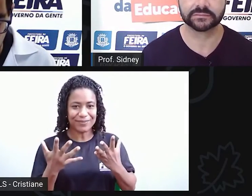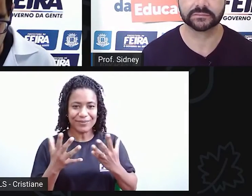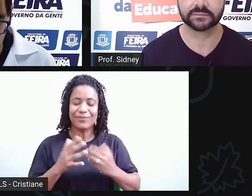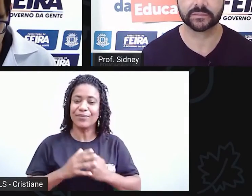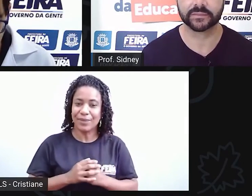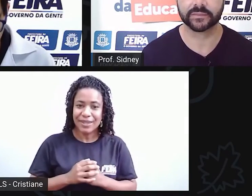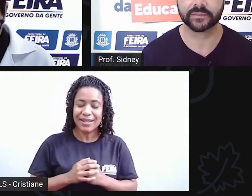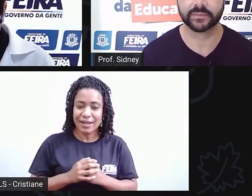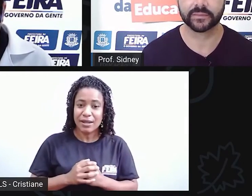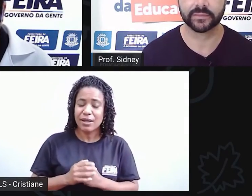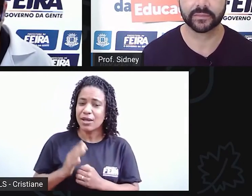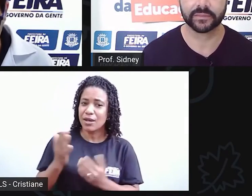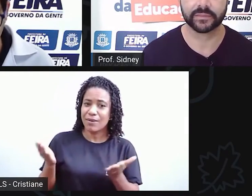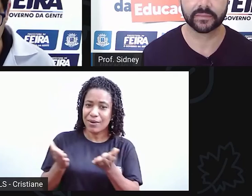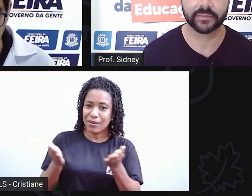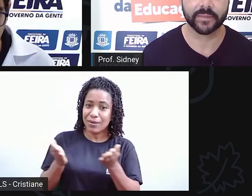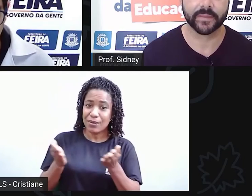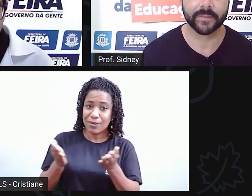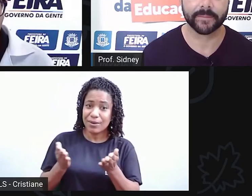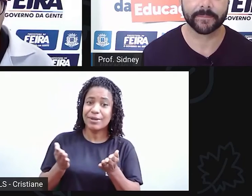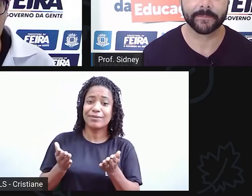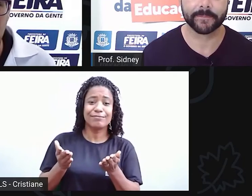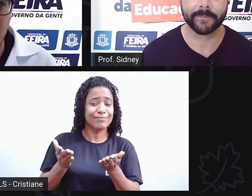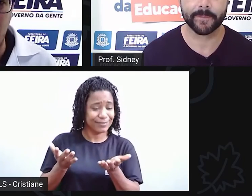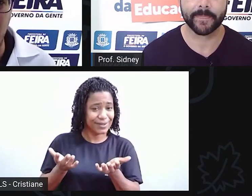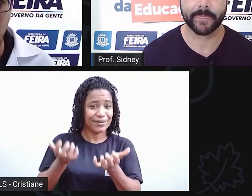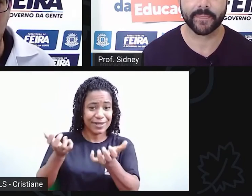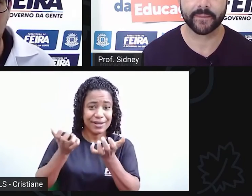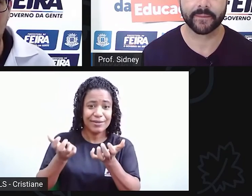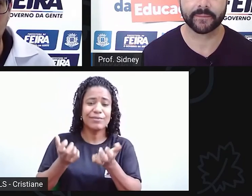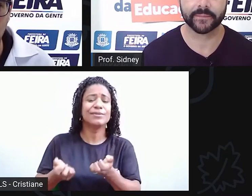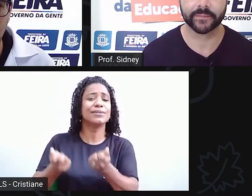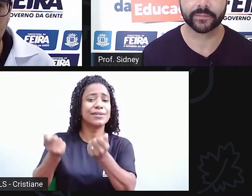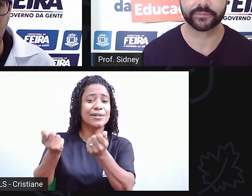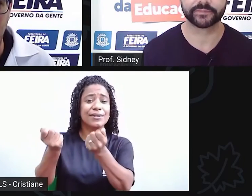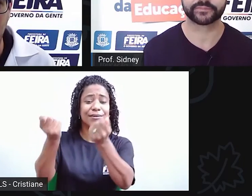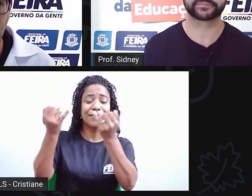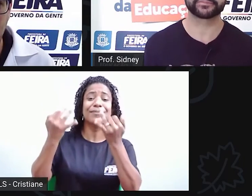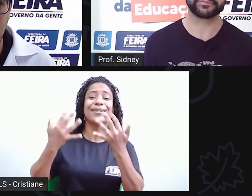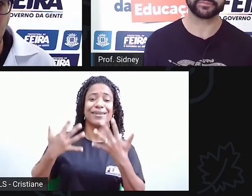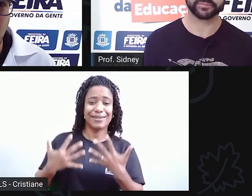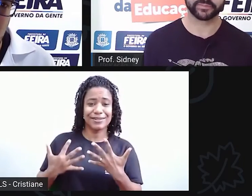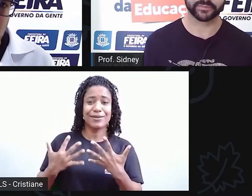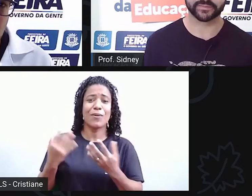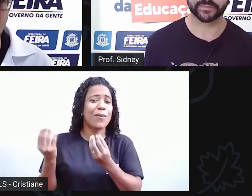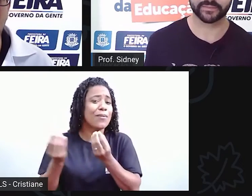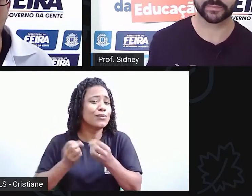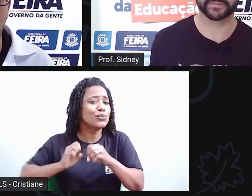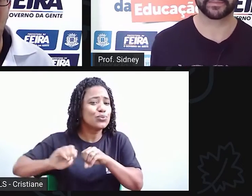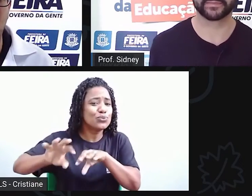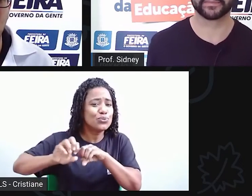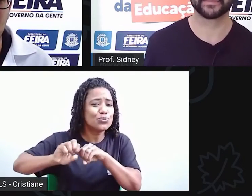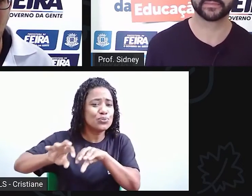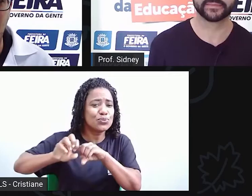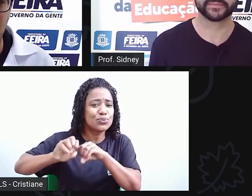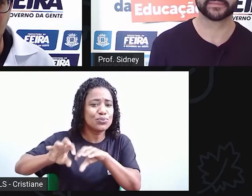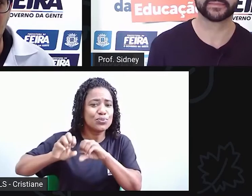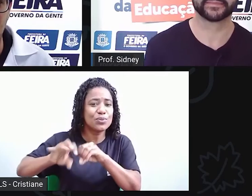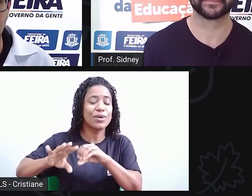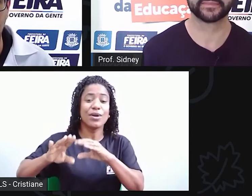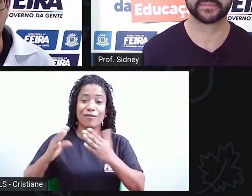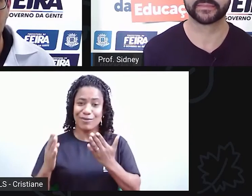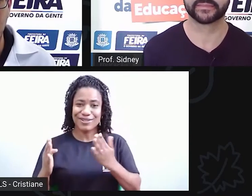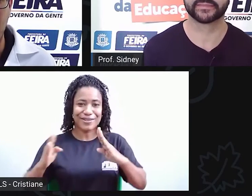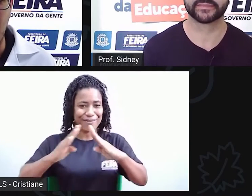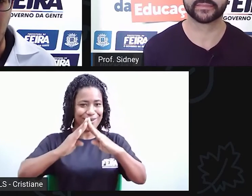nesse momento, que você falasse um pouquinho da gente sobre sua história como educador, né? Sua história como morador de Feira de